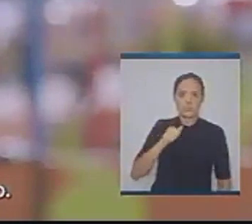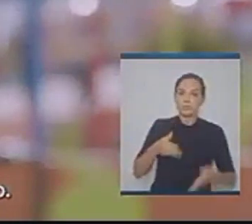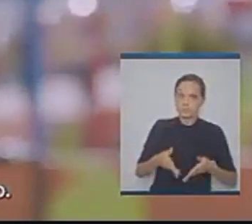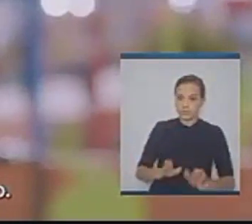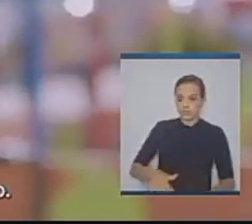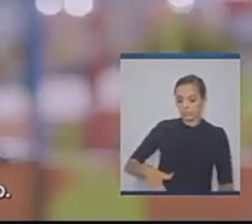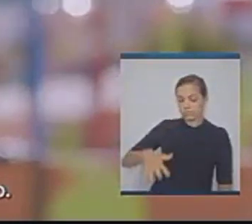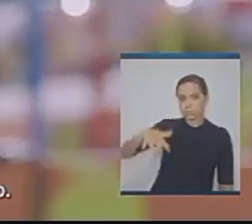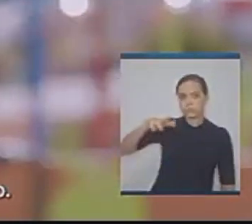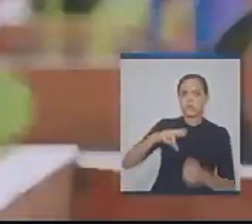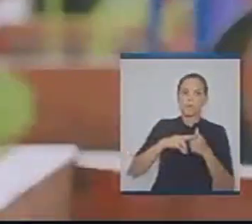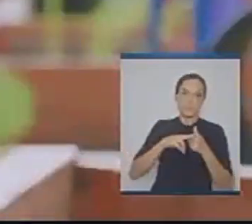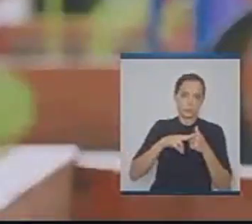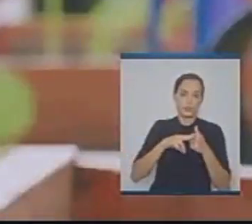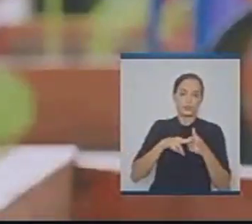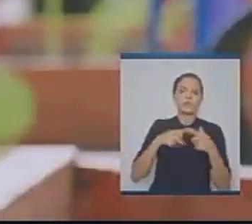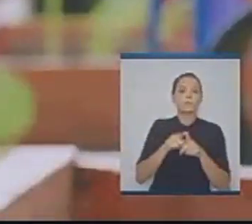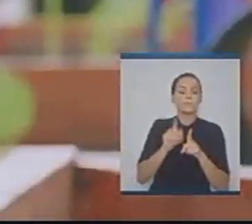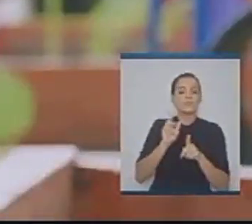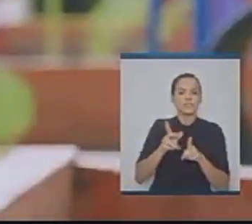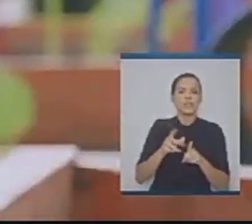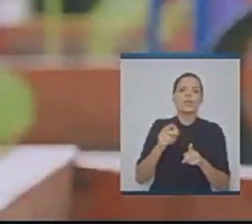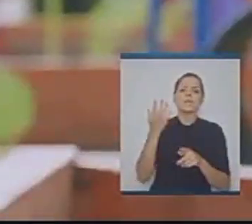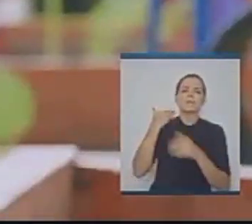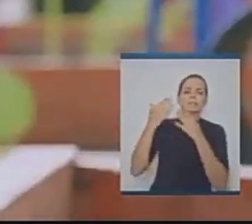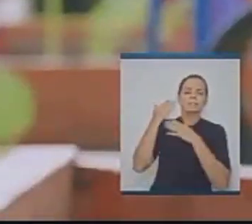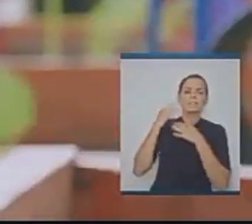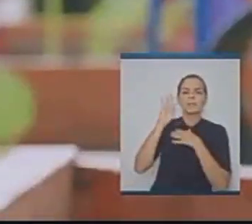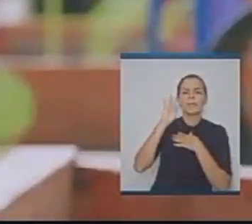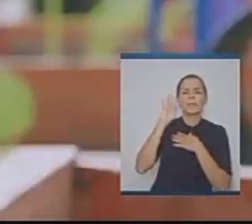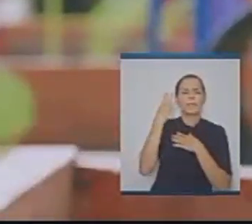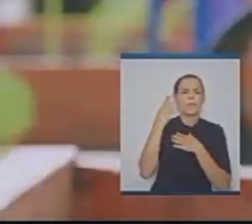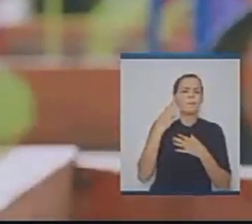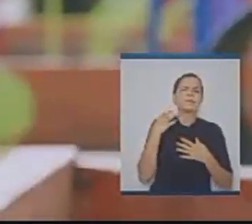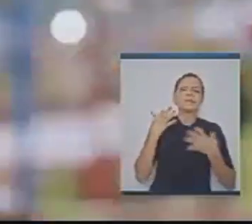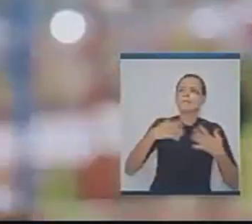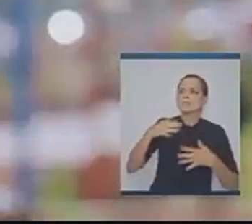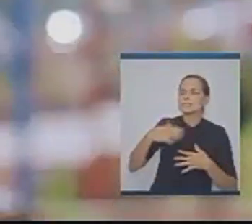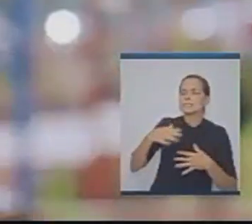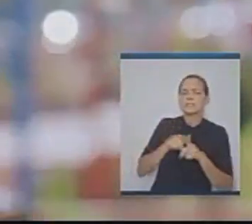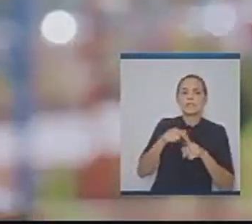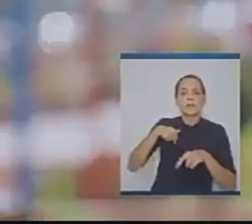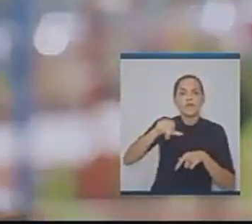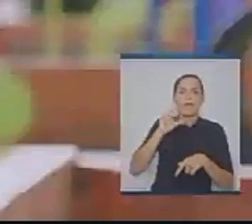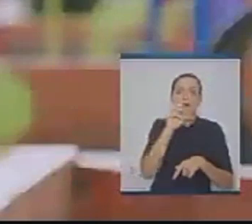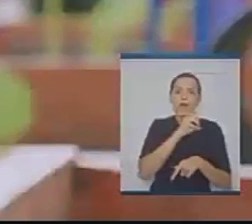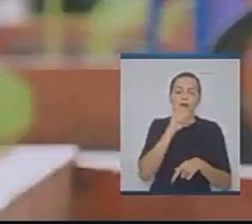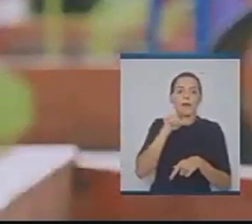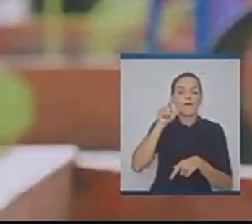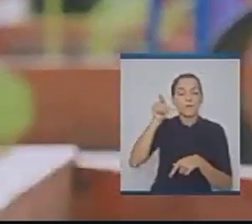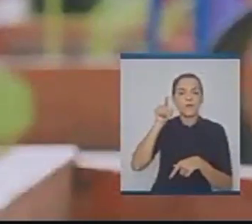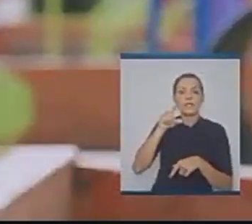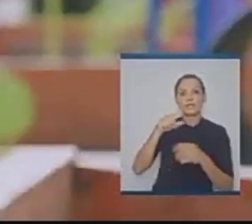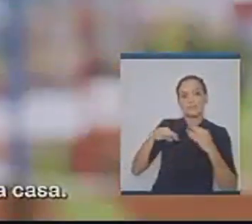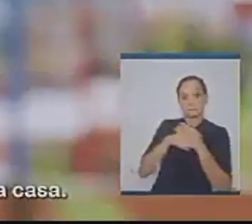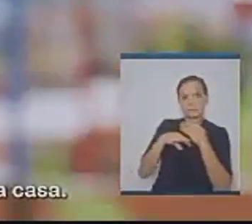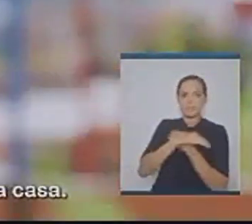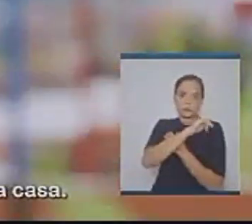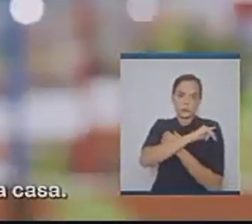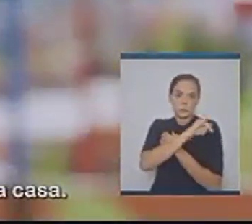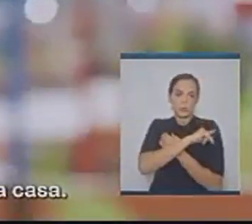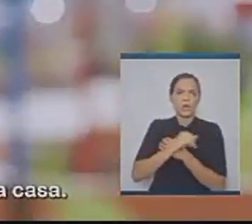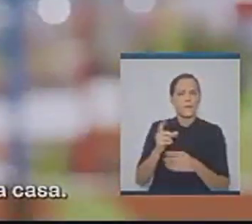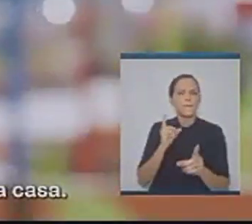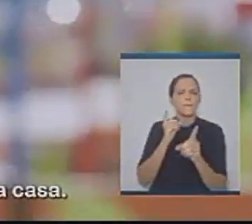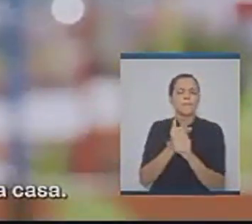nascida e criada em Belforjo. Passei mágoa dois anos atrás, aí fui na emergência. Fui só usar guiar, mandaram voltar para casa. Fui para o